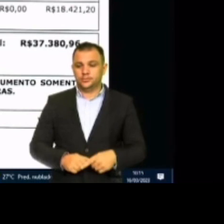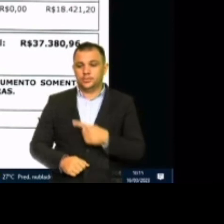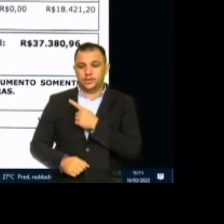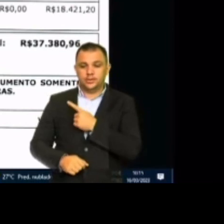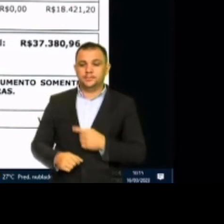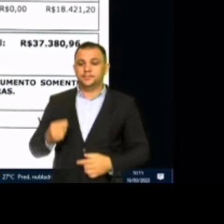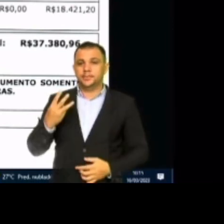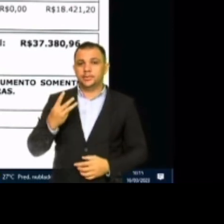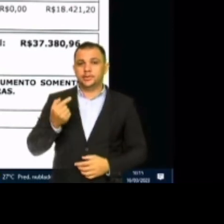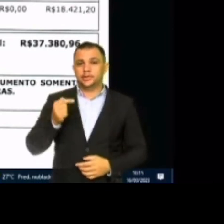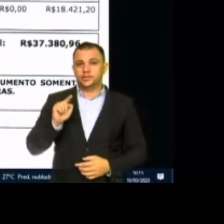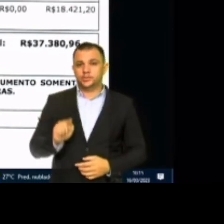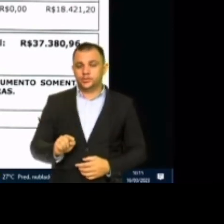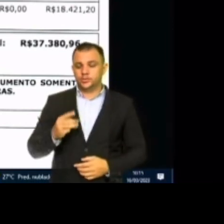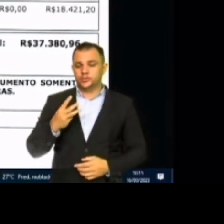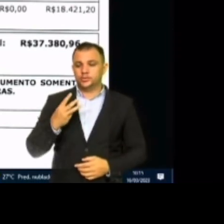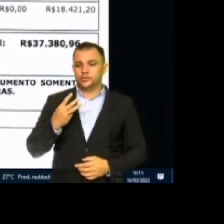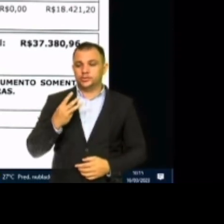.380 reais.